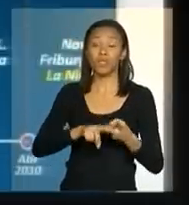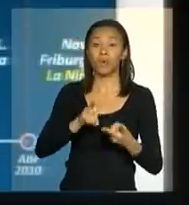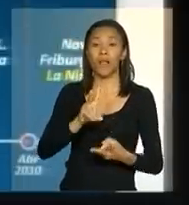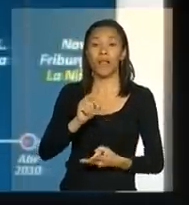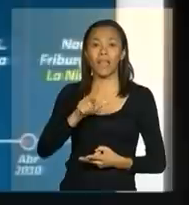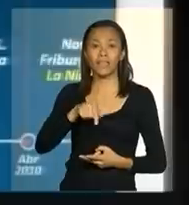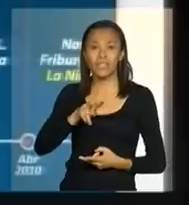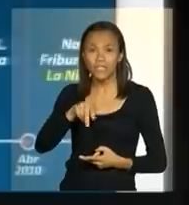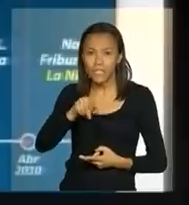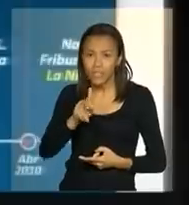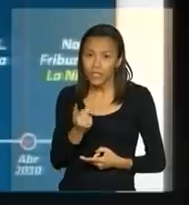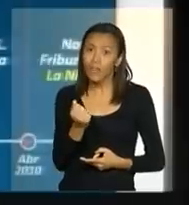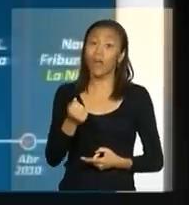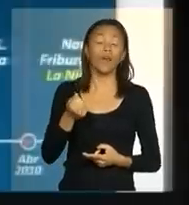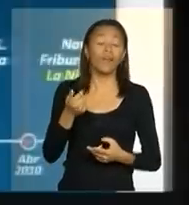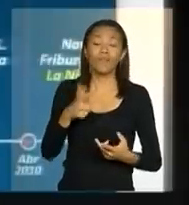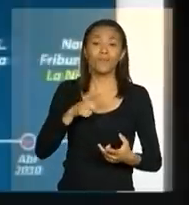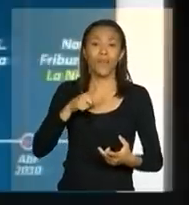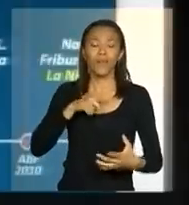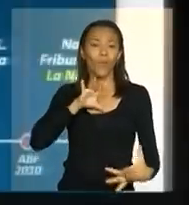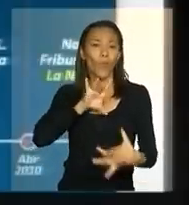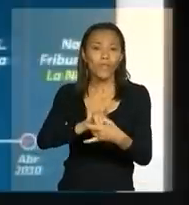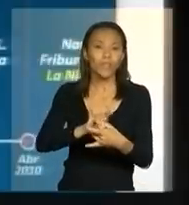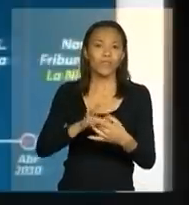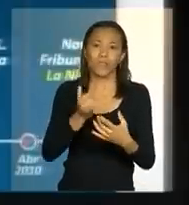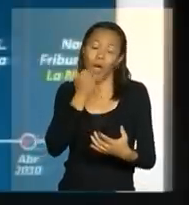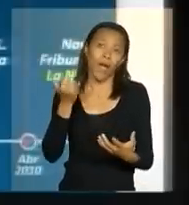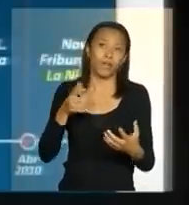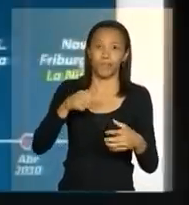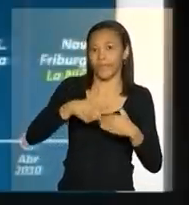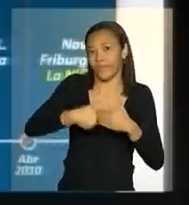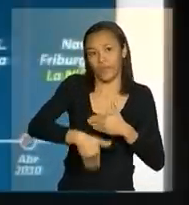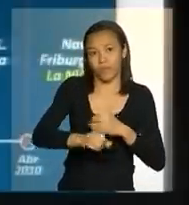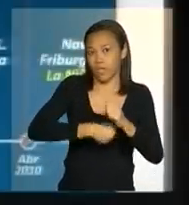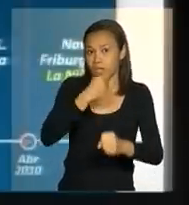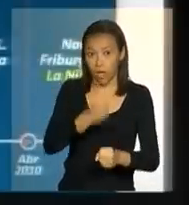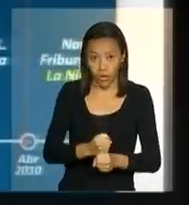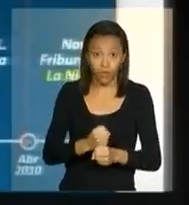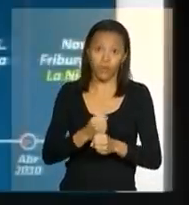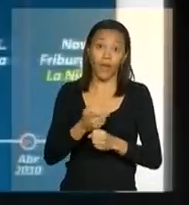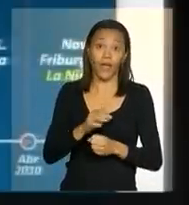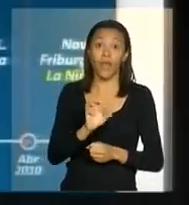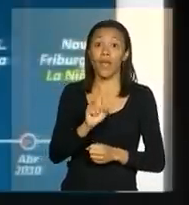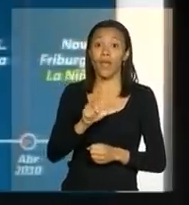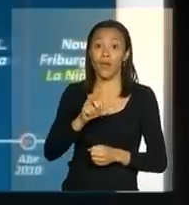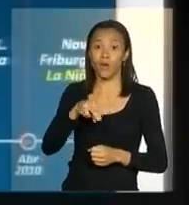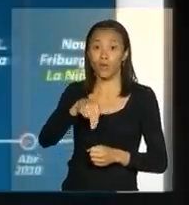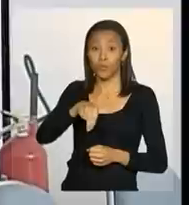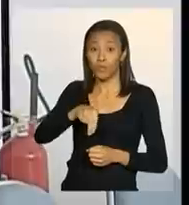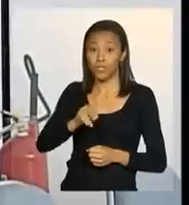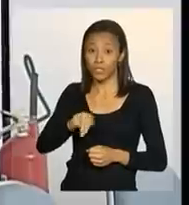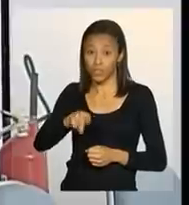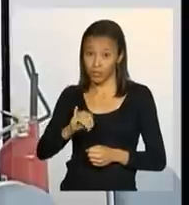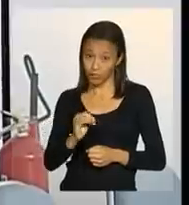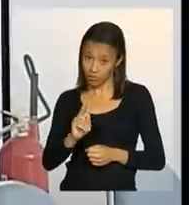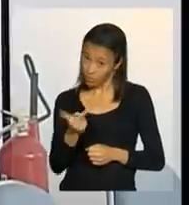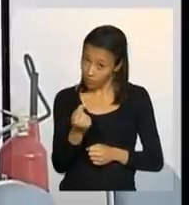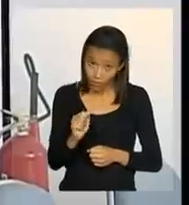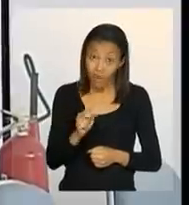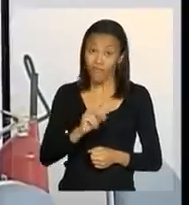Normal. Então, não existe essa questão. Esse ano é ano de El Ninho. Então, tudo vai acontecer. Não é isso.